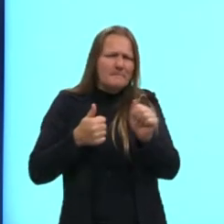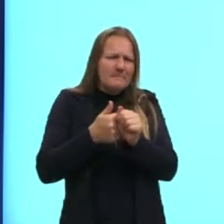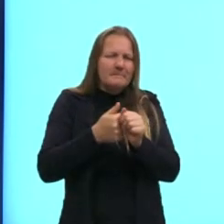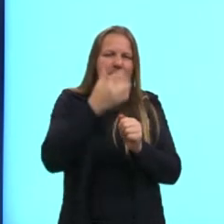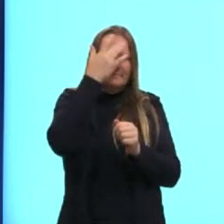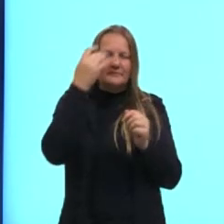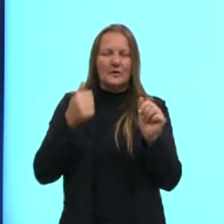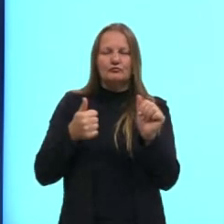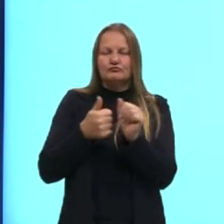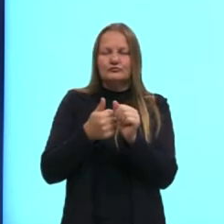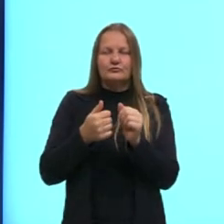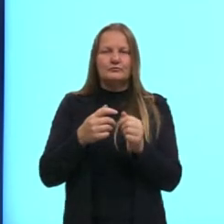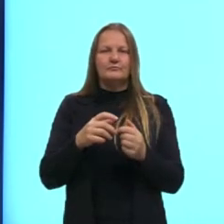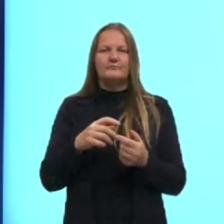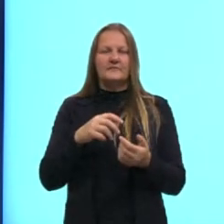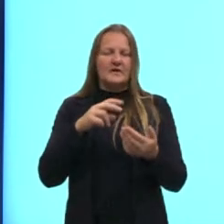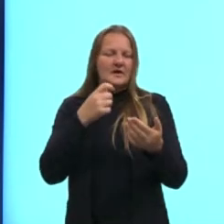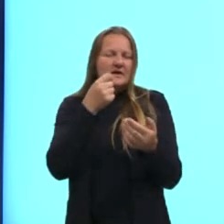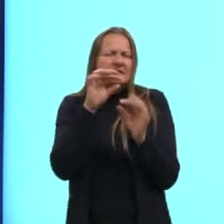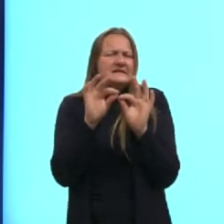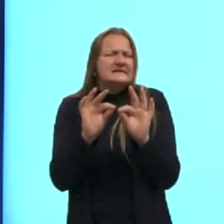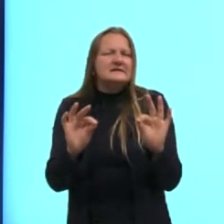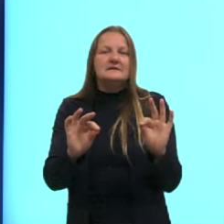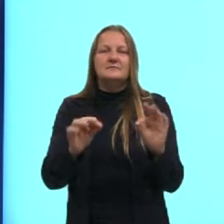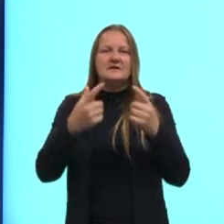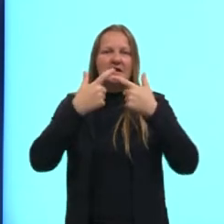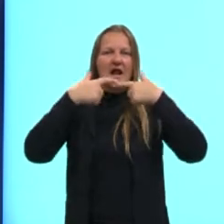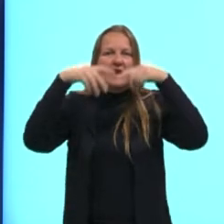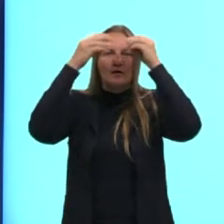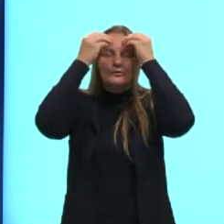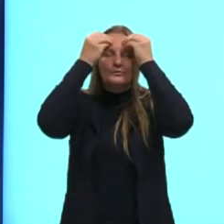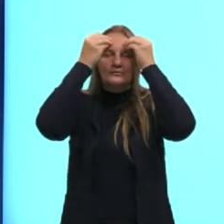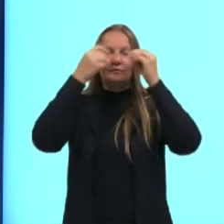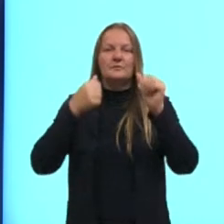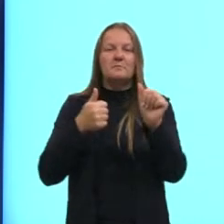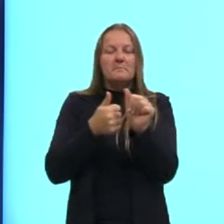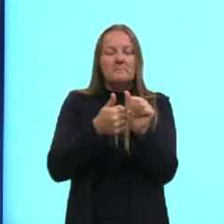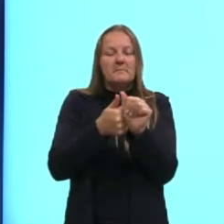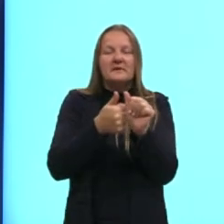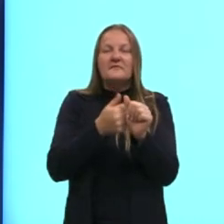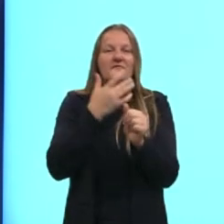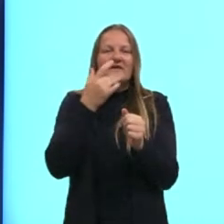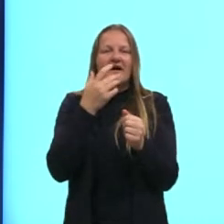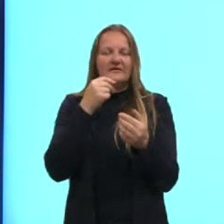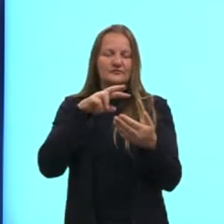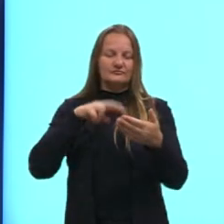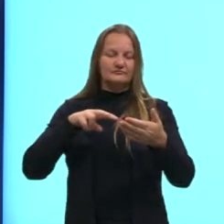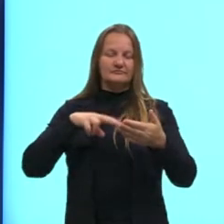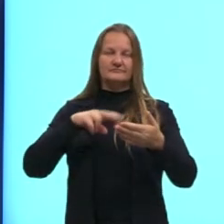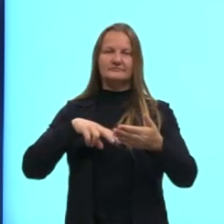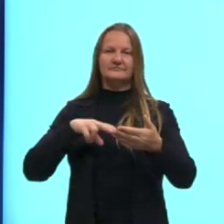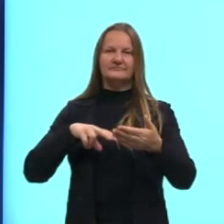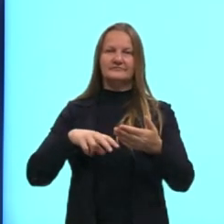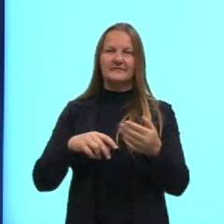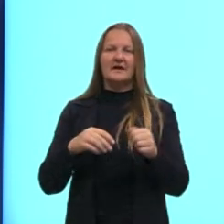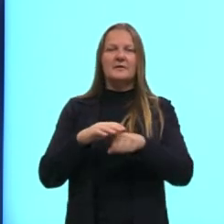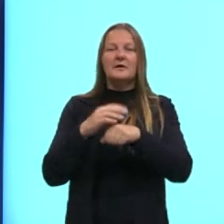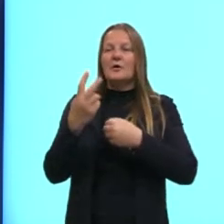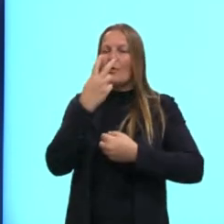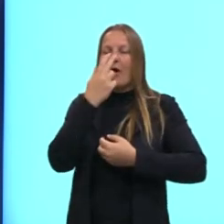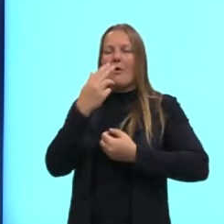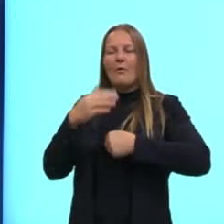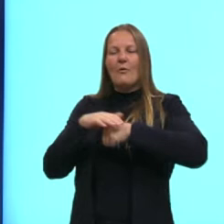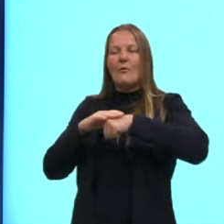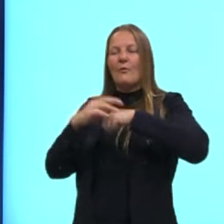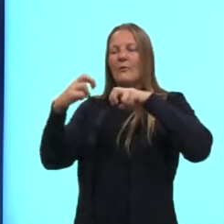simples, ela é coloquial, e por isso o escritor se aproxima do leitor. E, em alguns casos, pode até conversar com